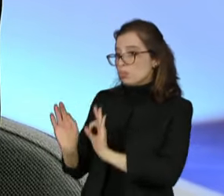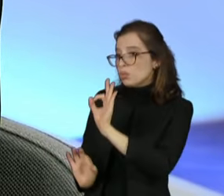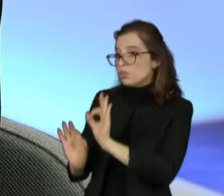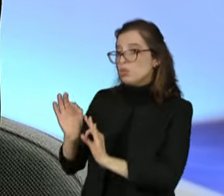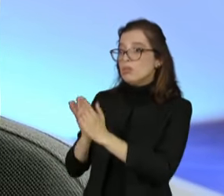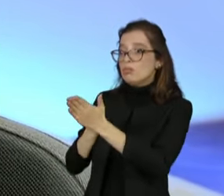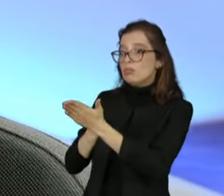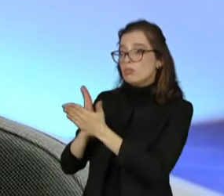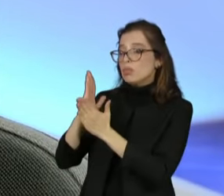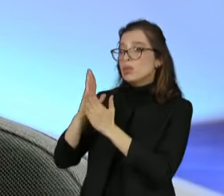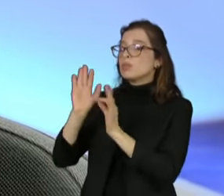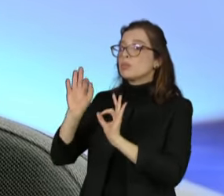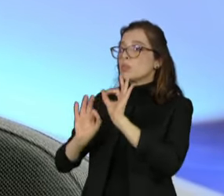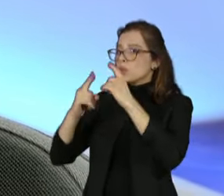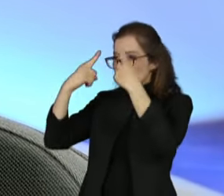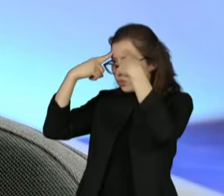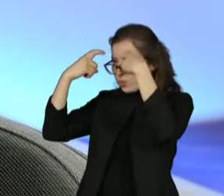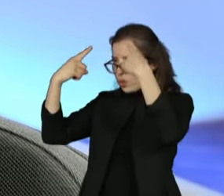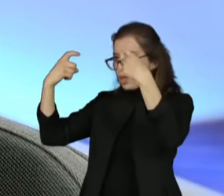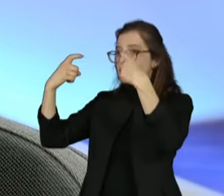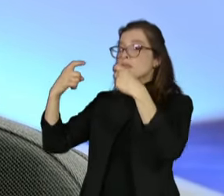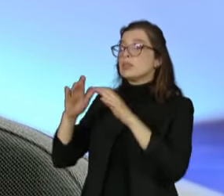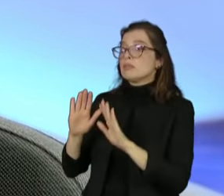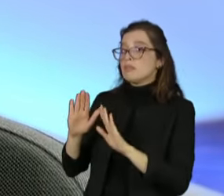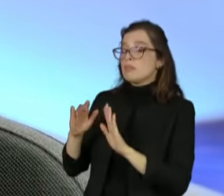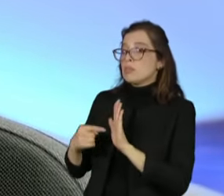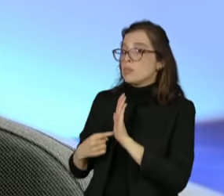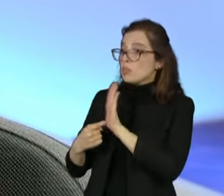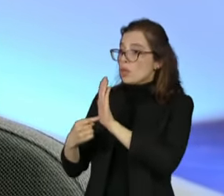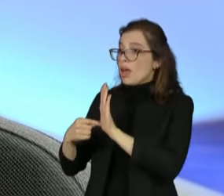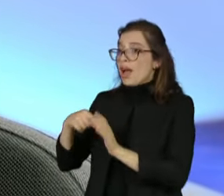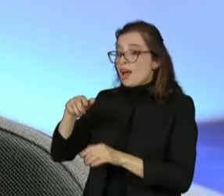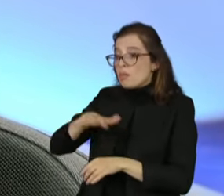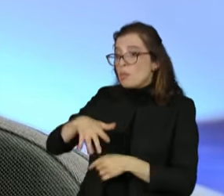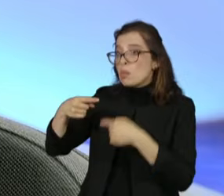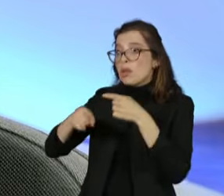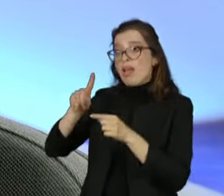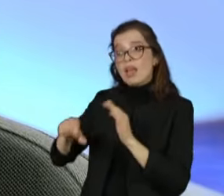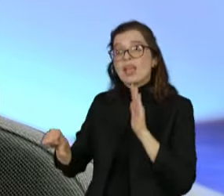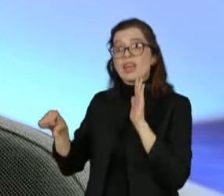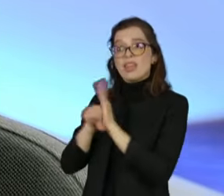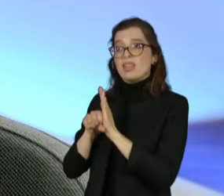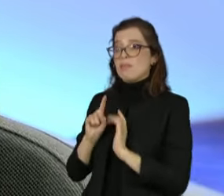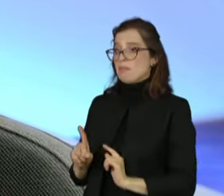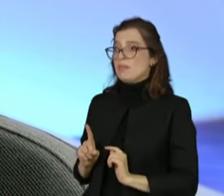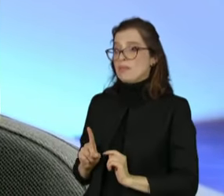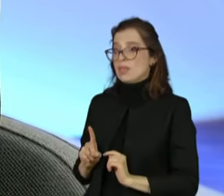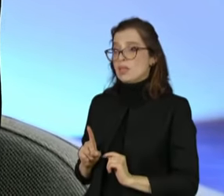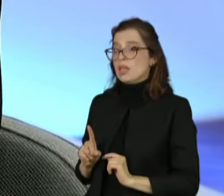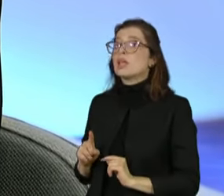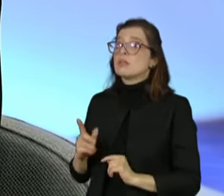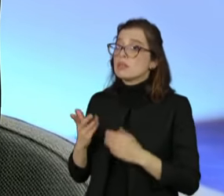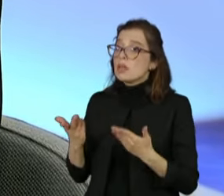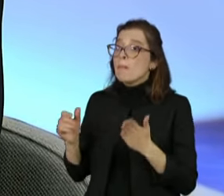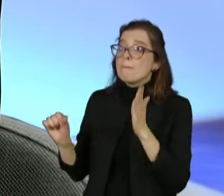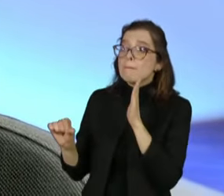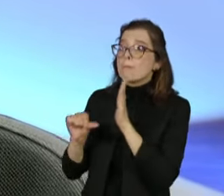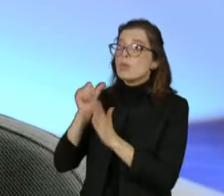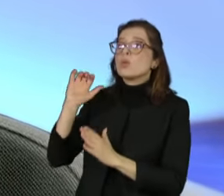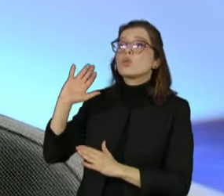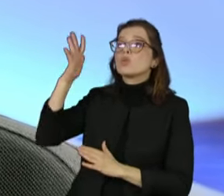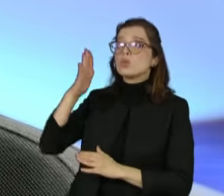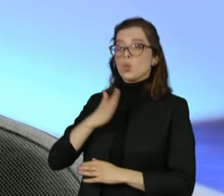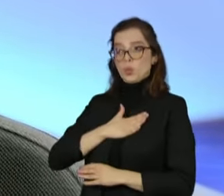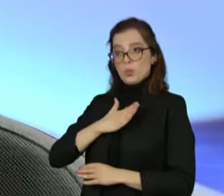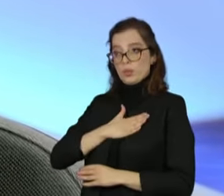é crime. E sim, a primeira vez, eu não me canso de falar isso, até como um estímulo para quem está nos acompanhando, passe a ter